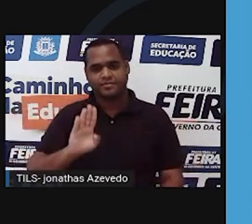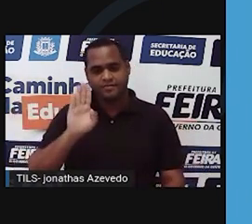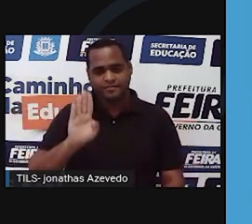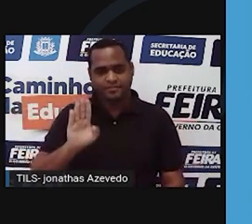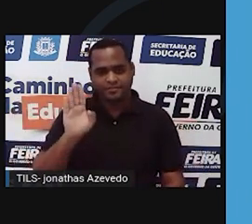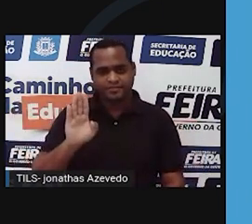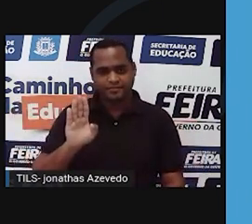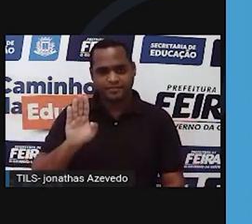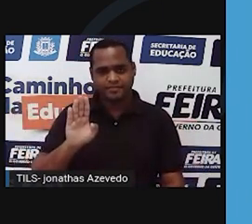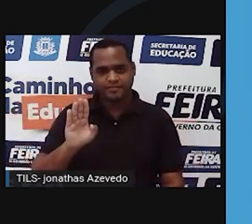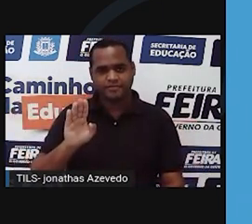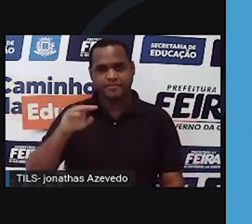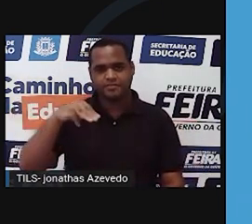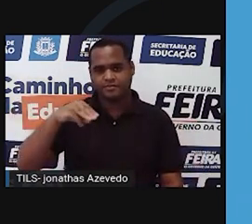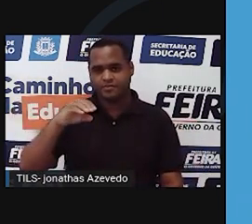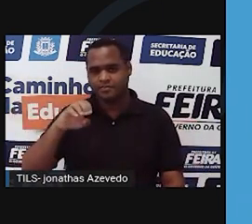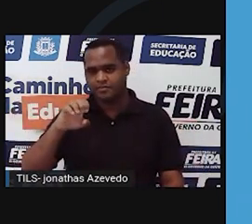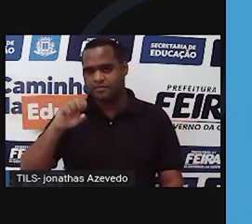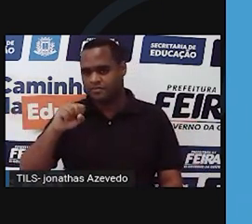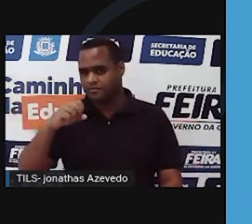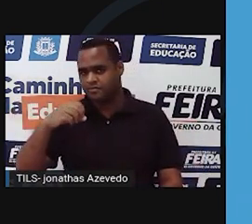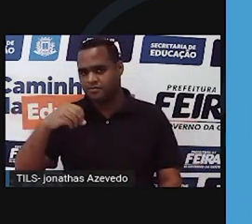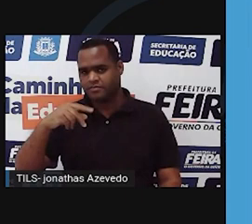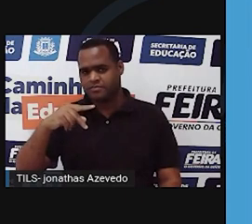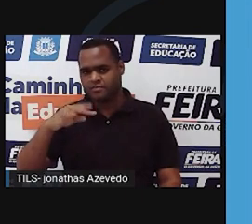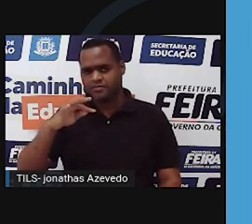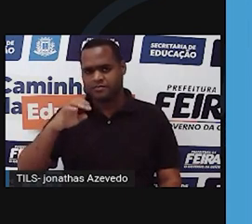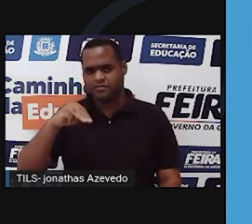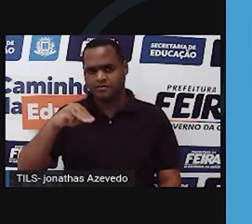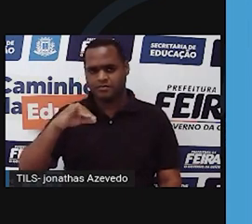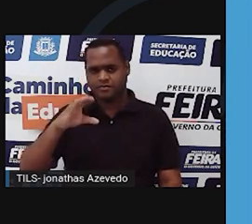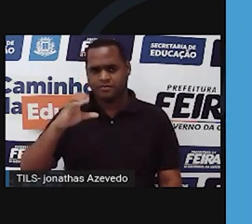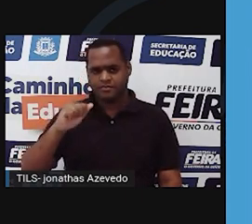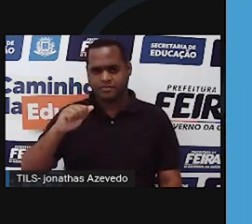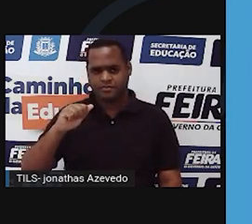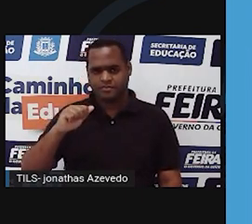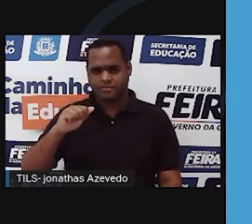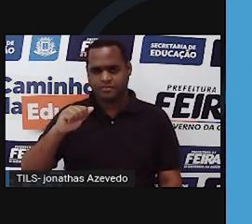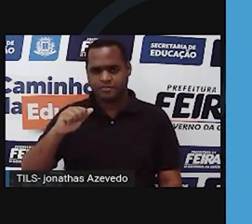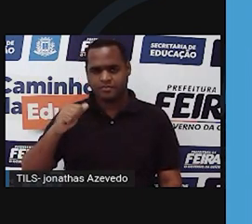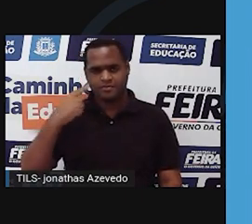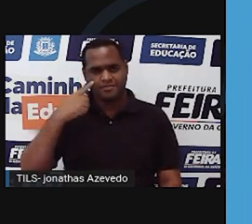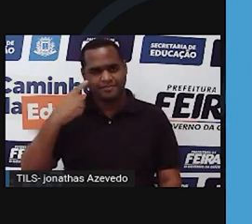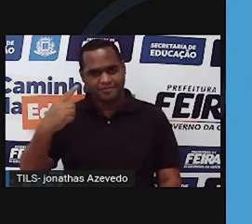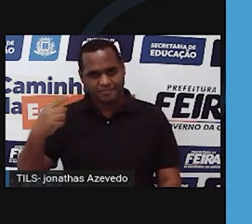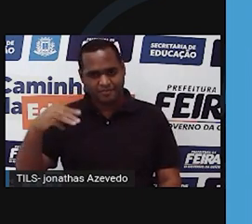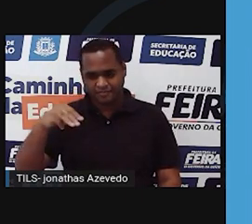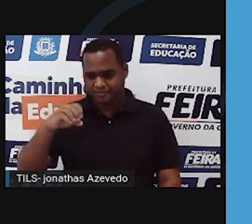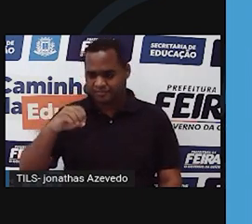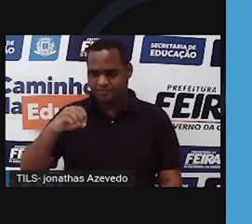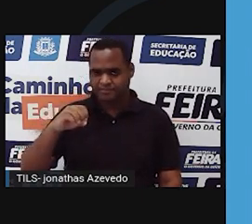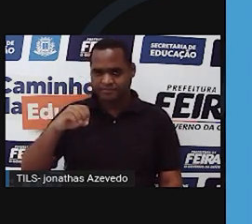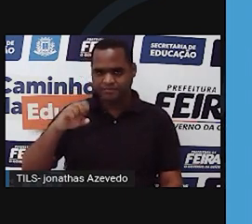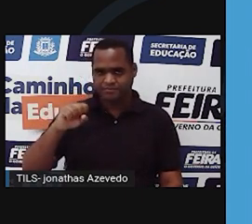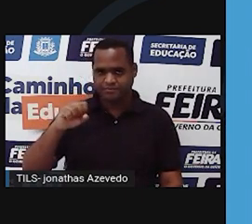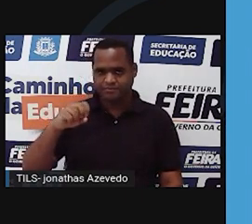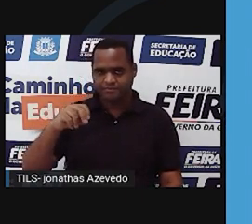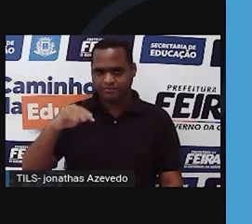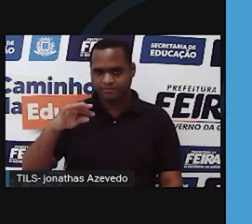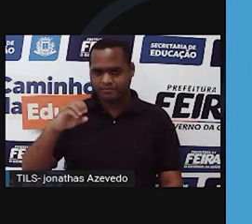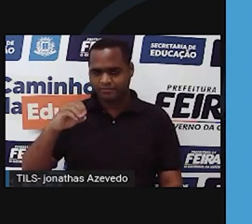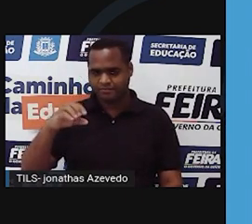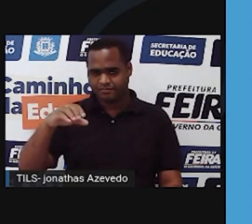chama Mesopotâmia, uma região que ficava entre o Rio Tigre e o Eufrates, lá no Oriente Médio. Isso eu falei um pouquinho da